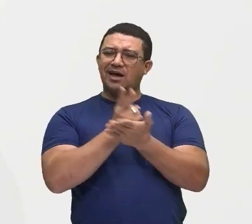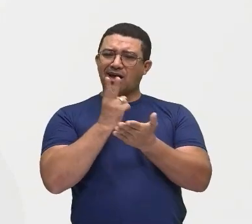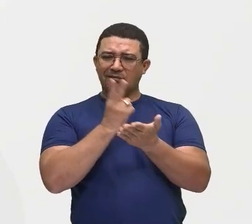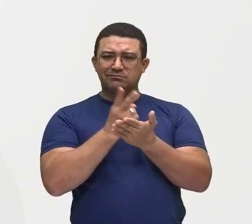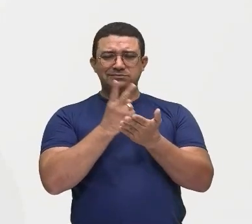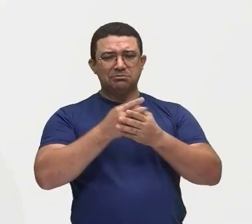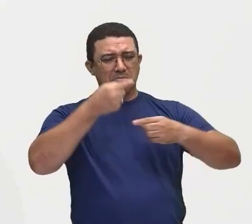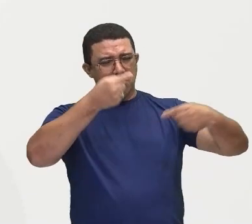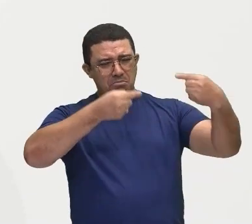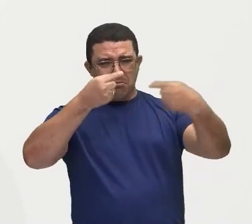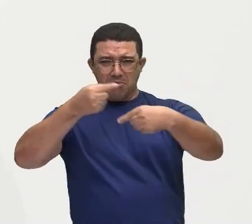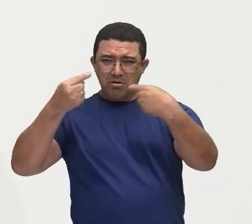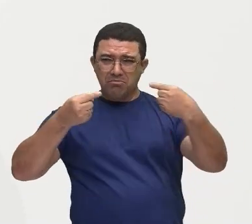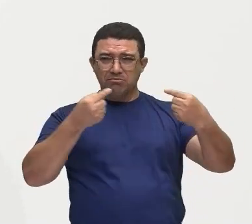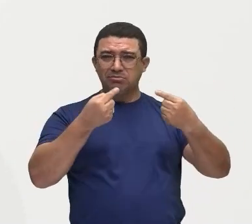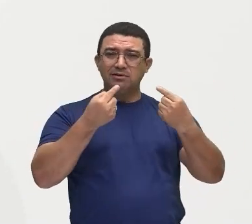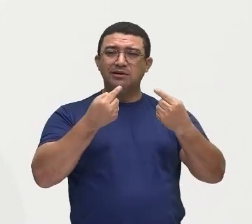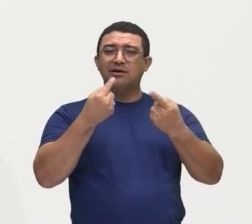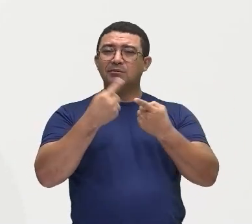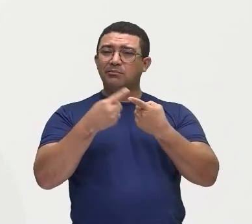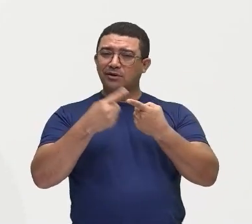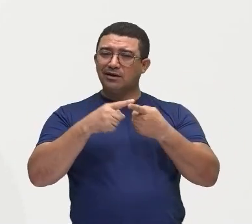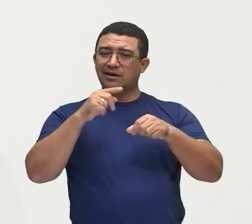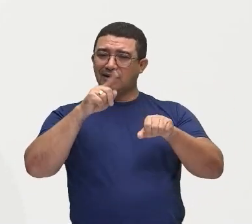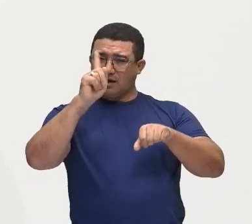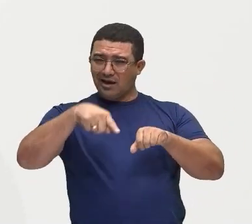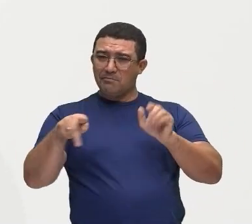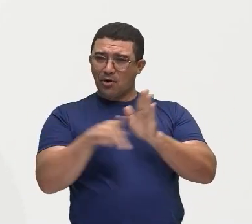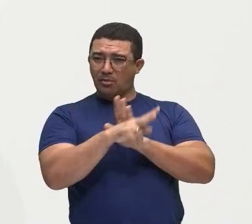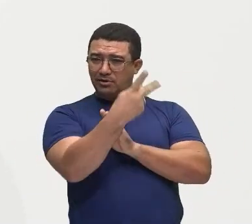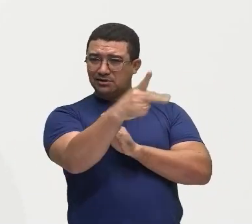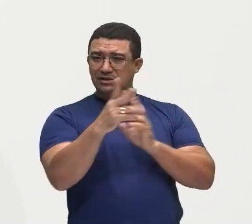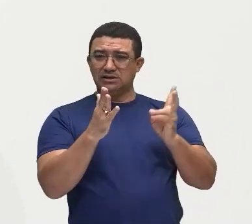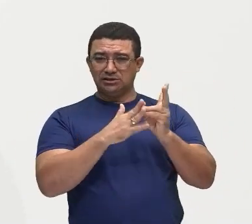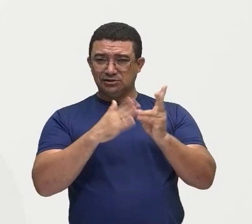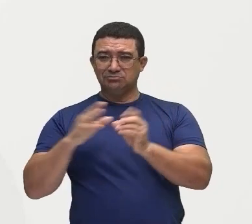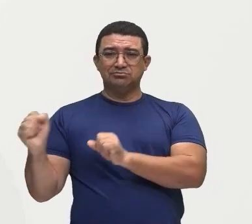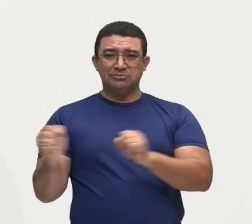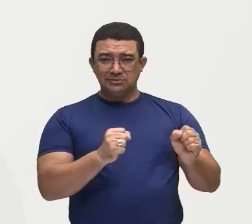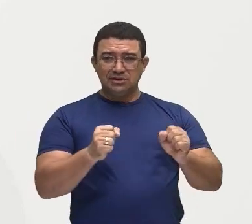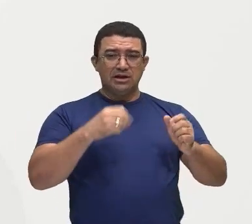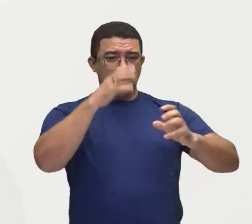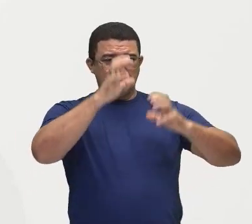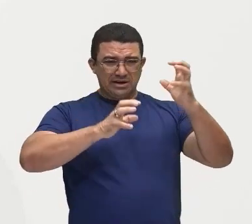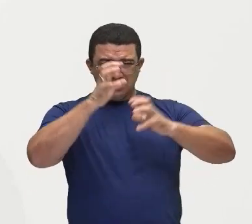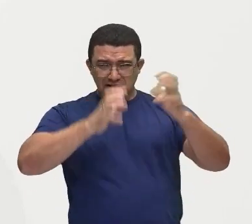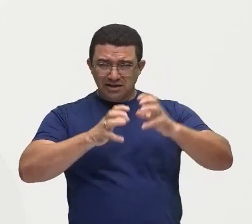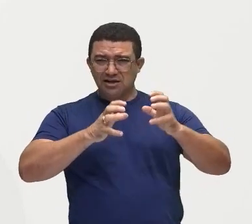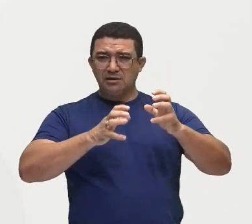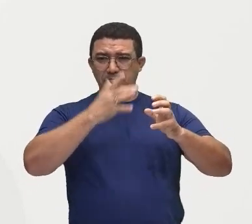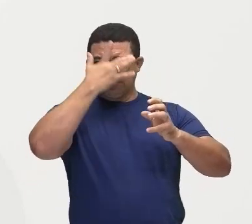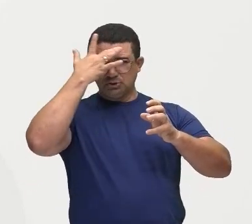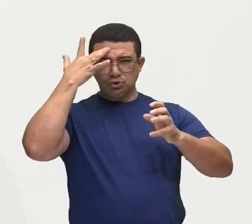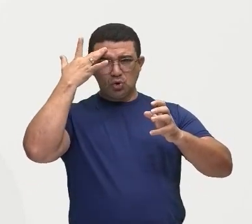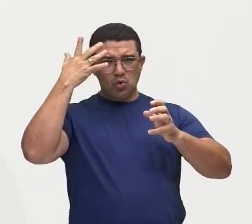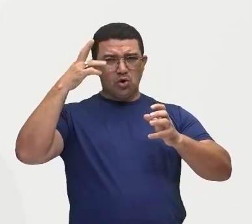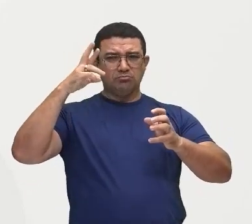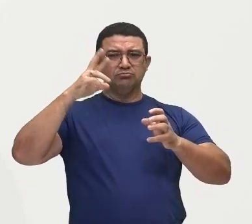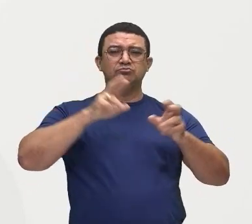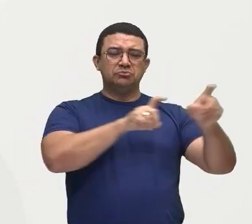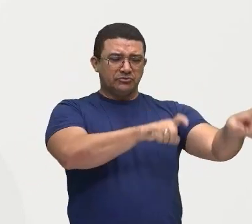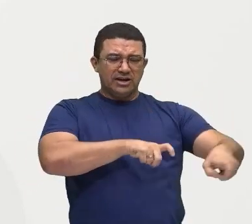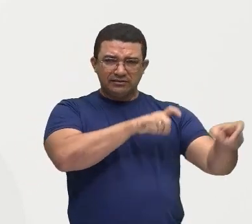com relação à posse de terras, briga com os fazendeiros, entre outras questões. Então elas vão